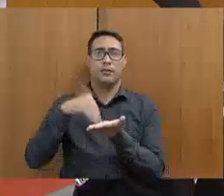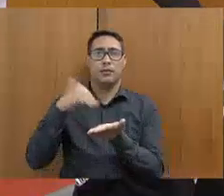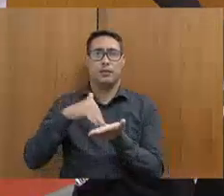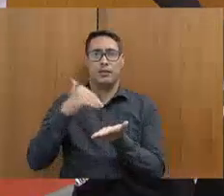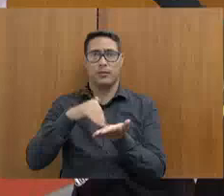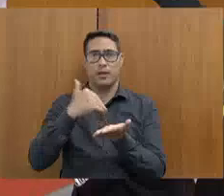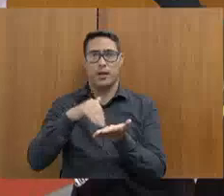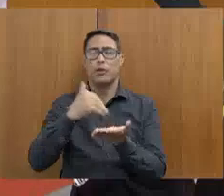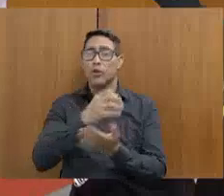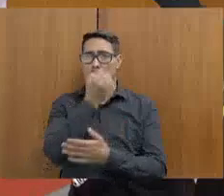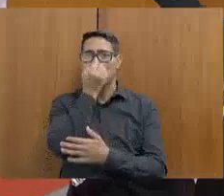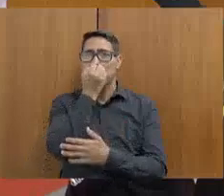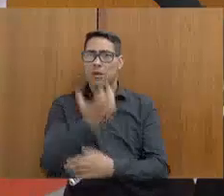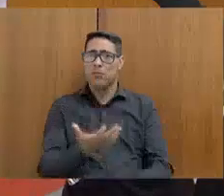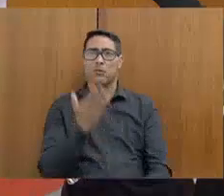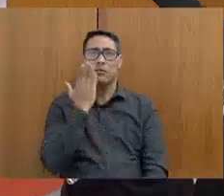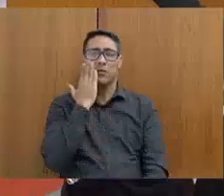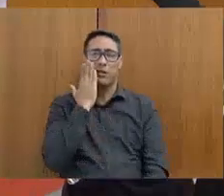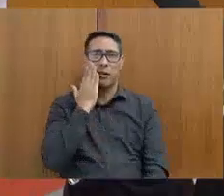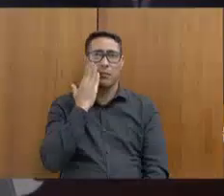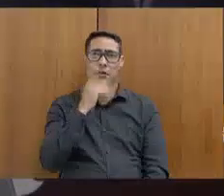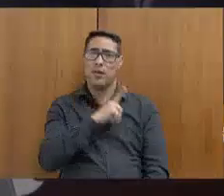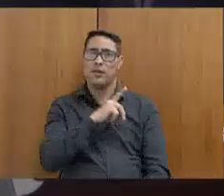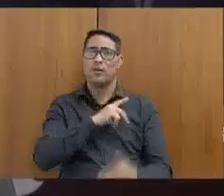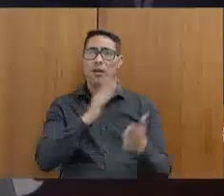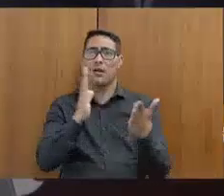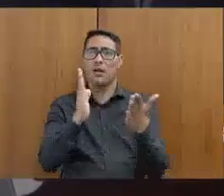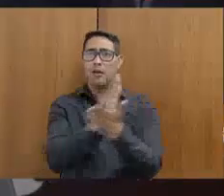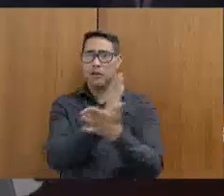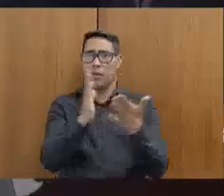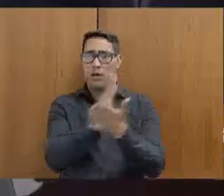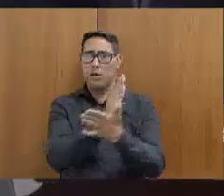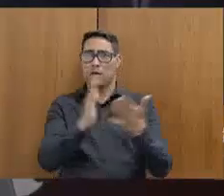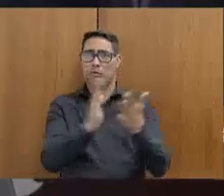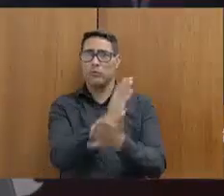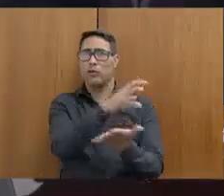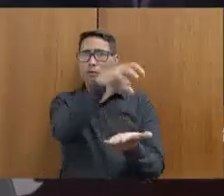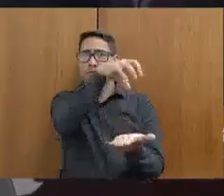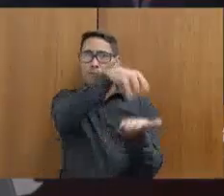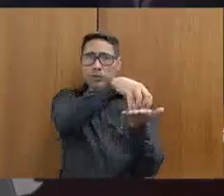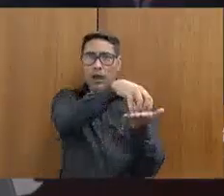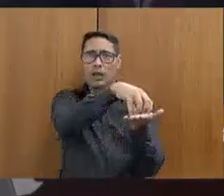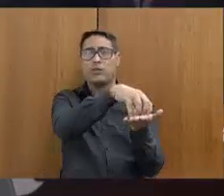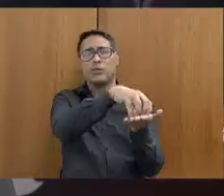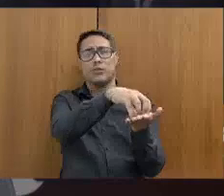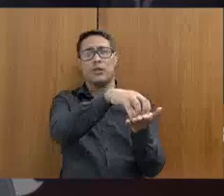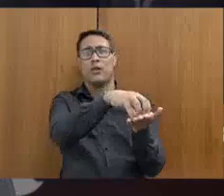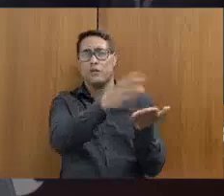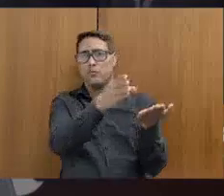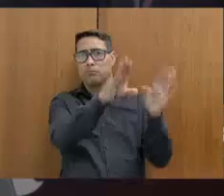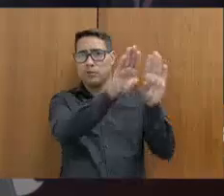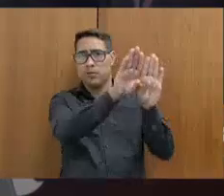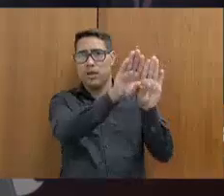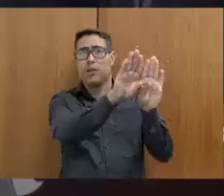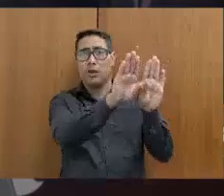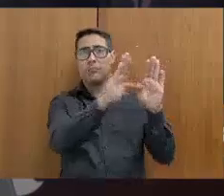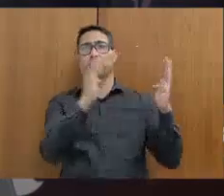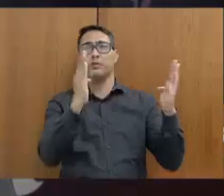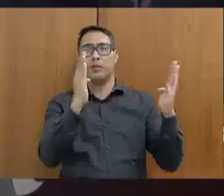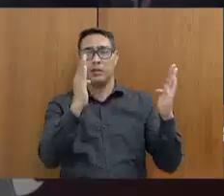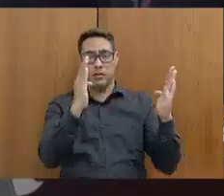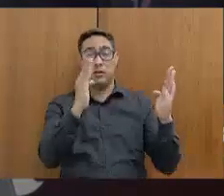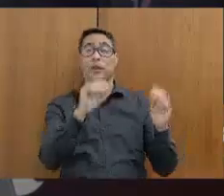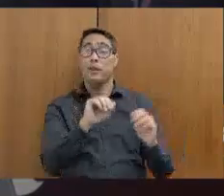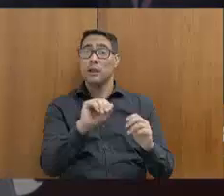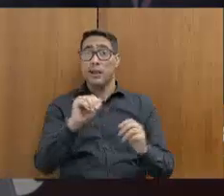houve retomada de unidades que foram fechadas e há, de fato, ampliação a partir de três.